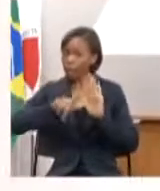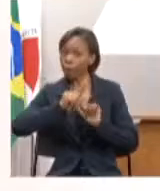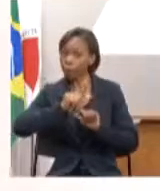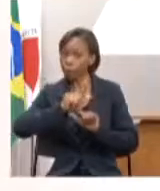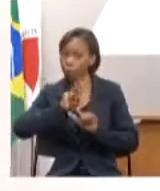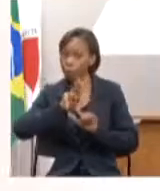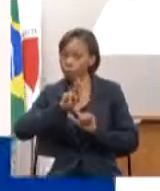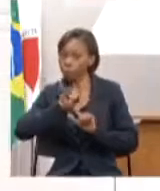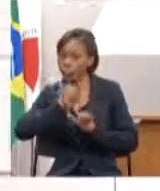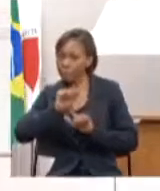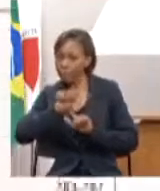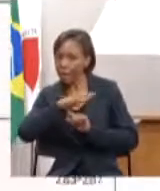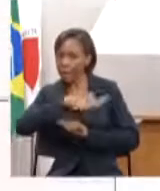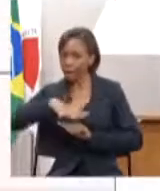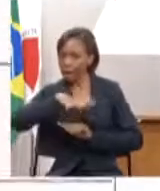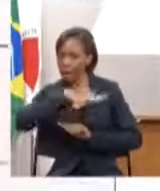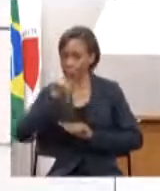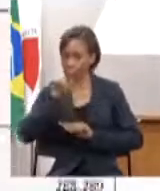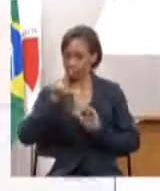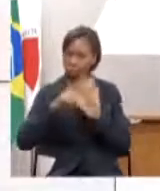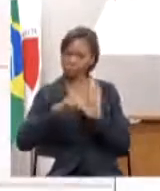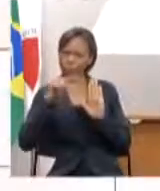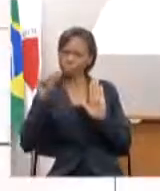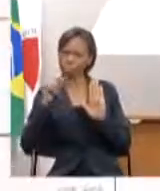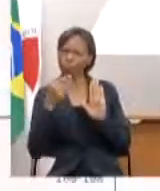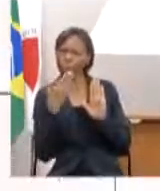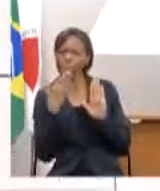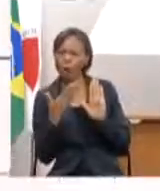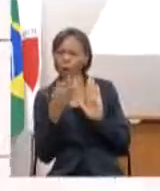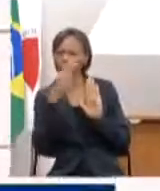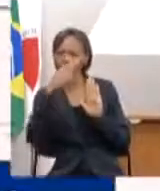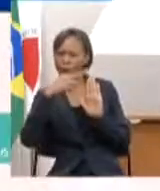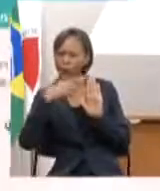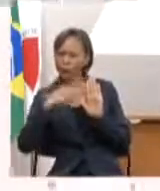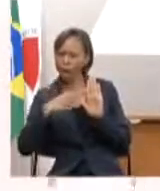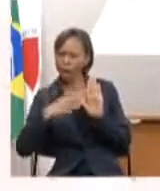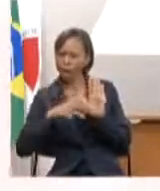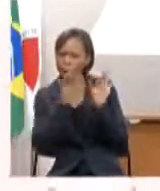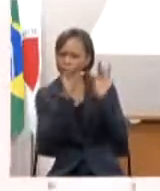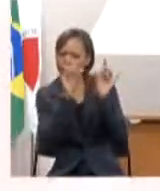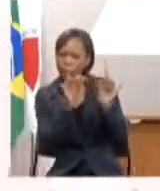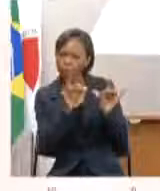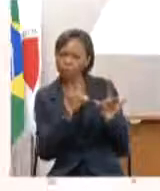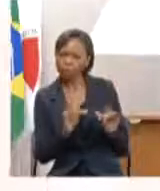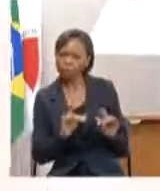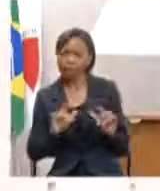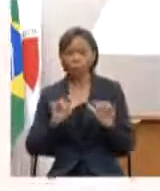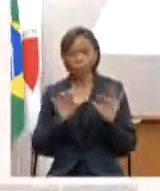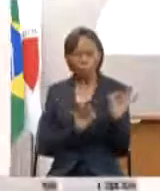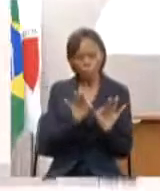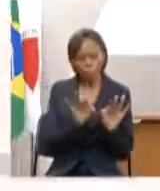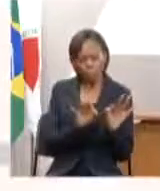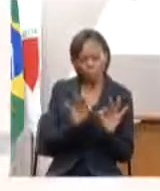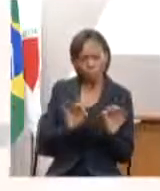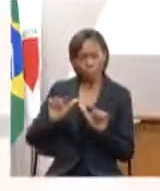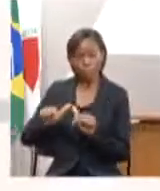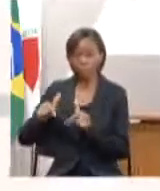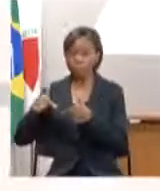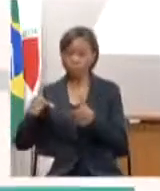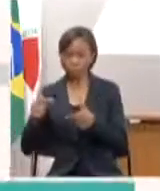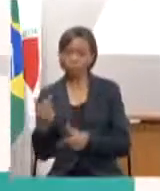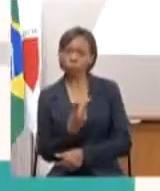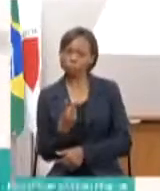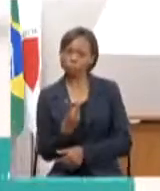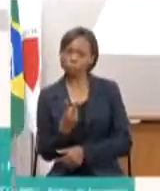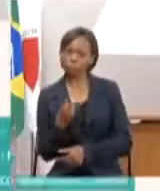da área que escolheu, que é uma espécie de índice. Há também um documento mais detalhado com os programas e ações do PPAG relacionados ao